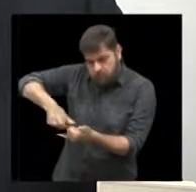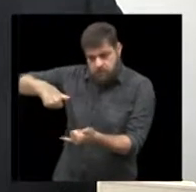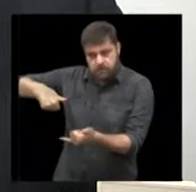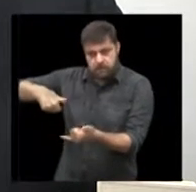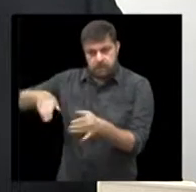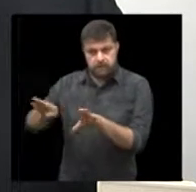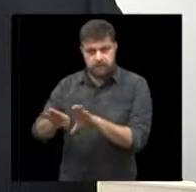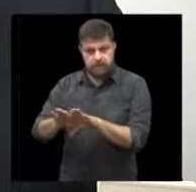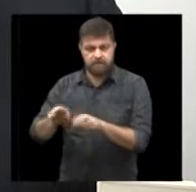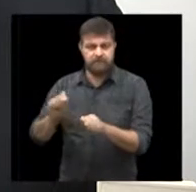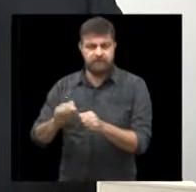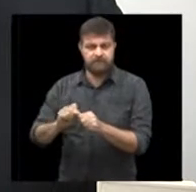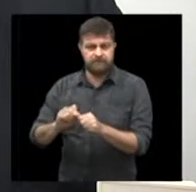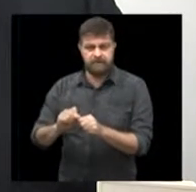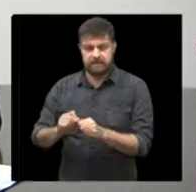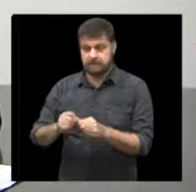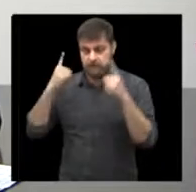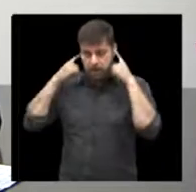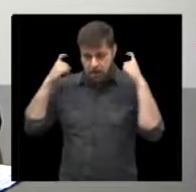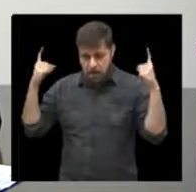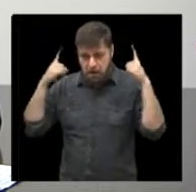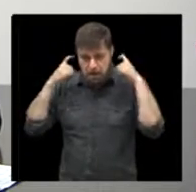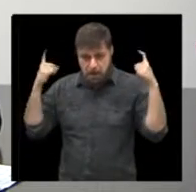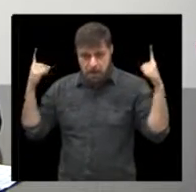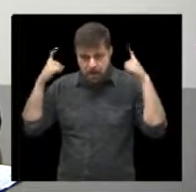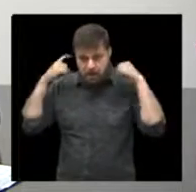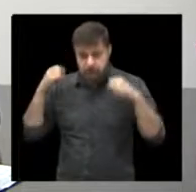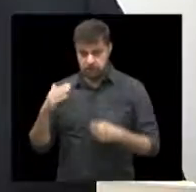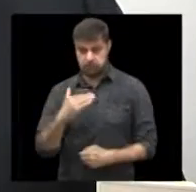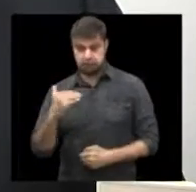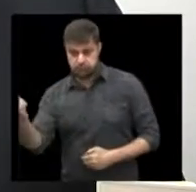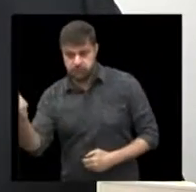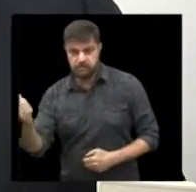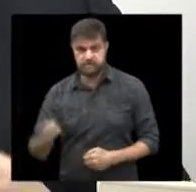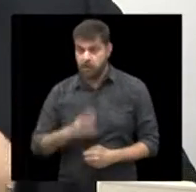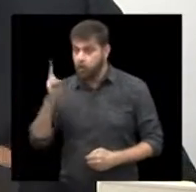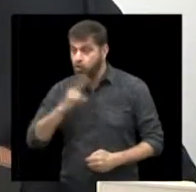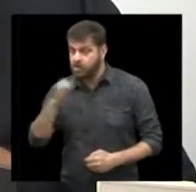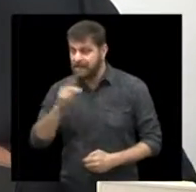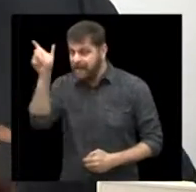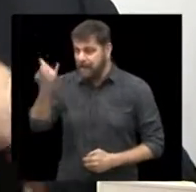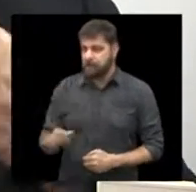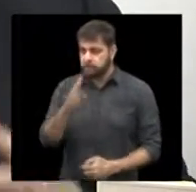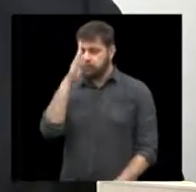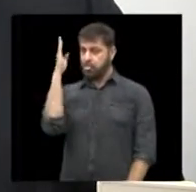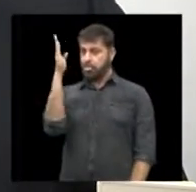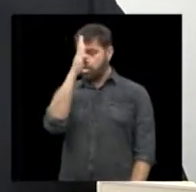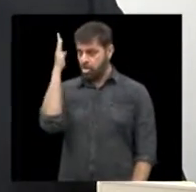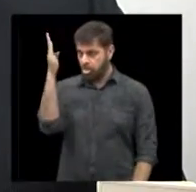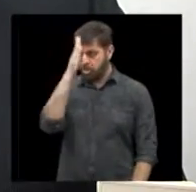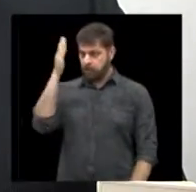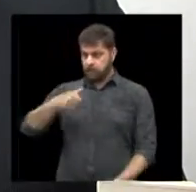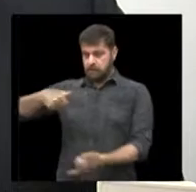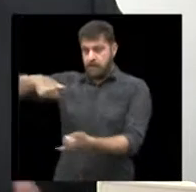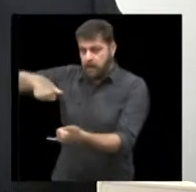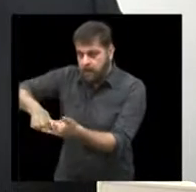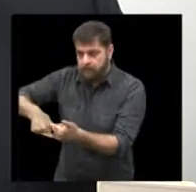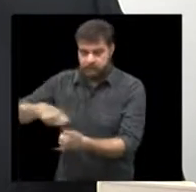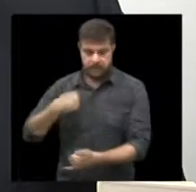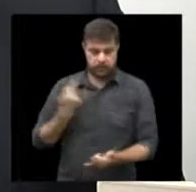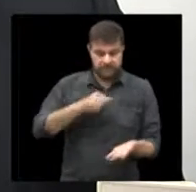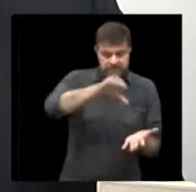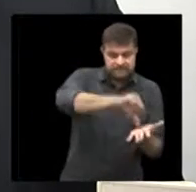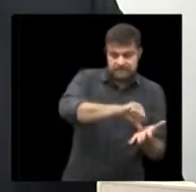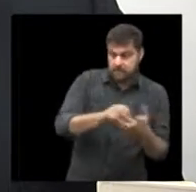acessar gerar o mesmo alarme que é um chamado de urgência estou passando mal estou sentindo mal ele aperta aqui e nós vamos